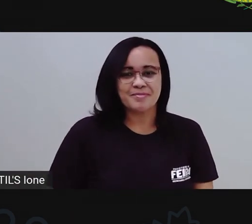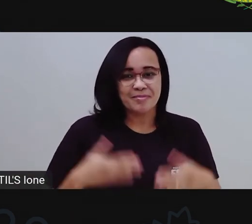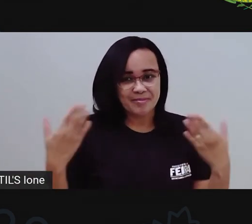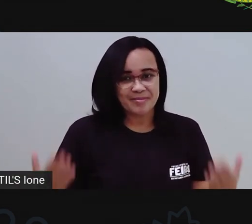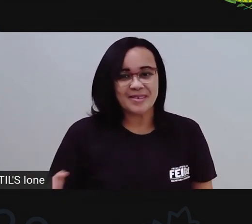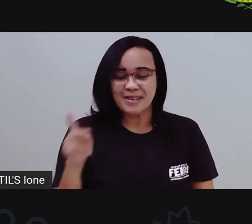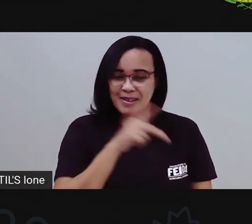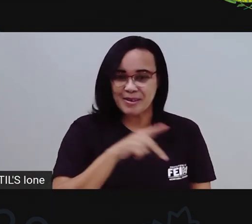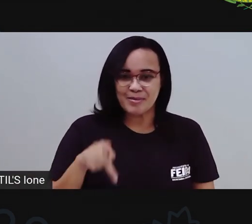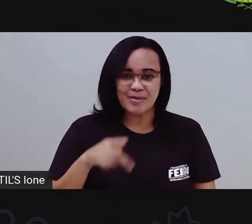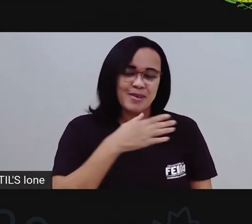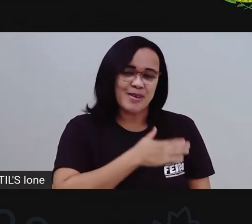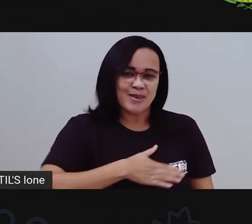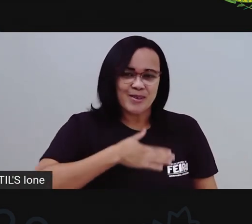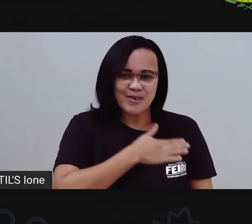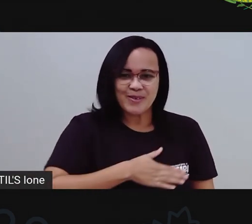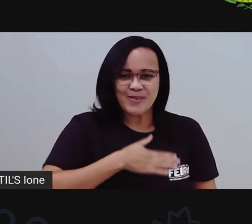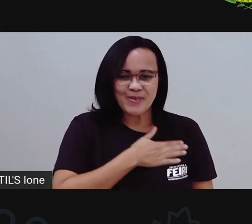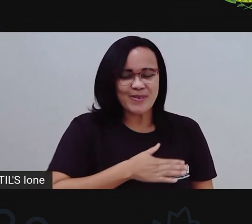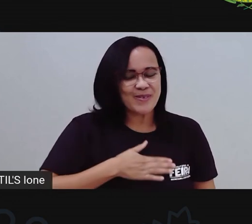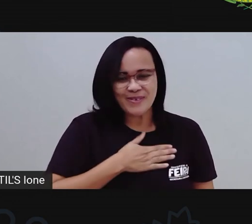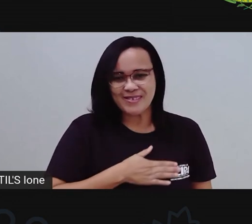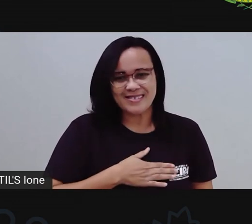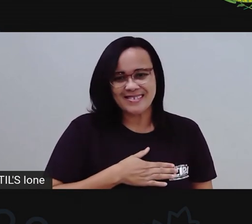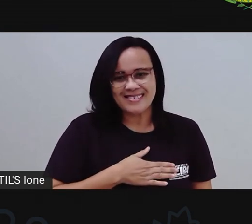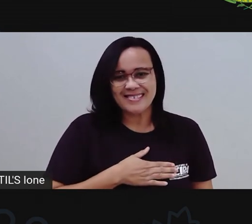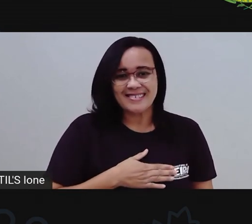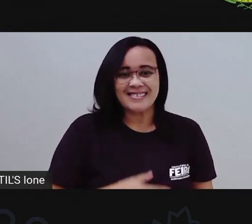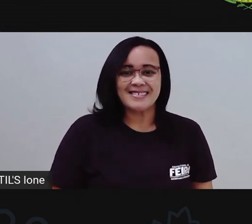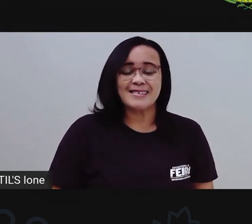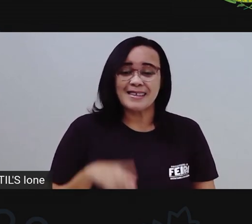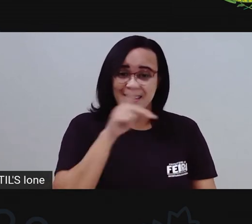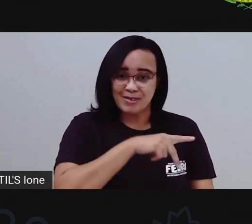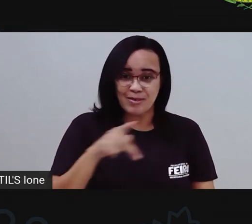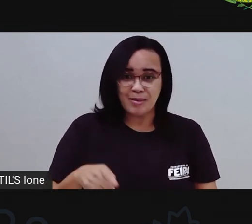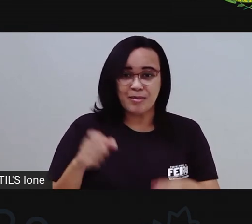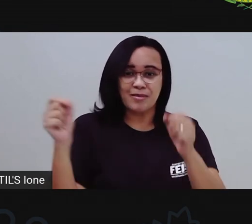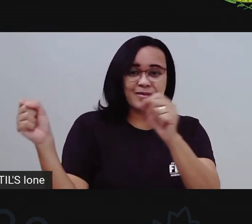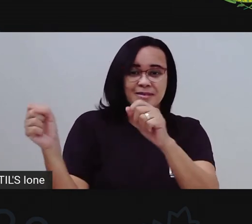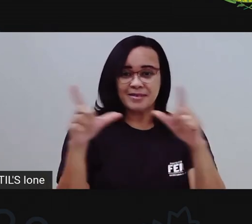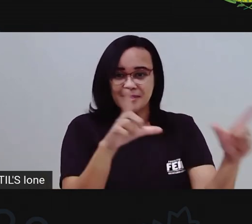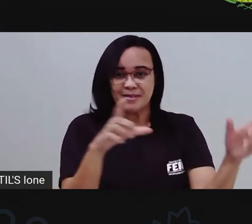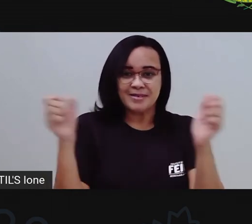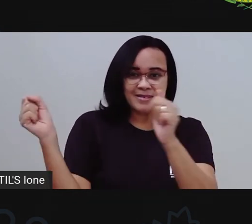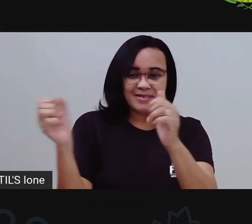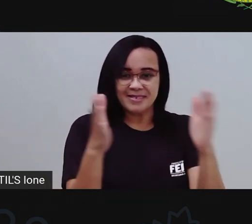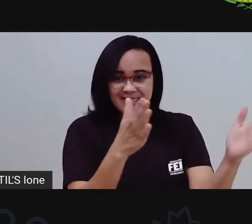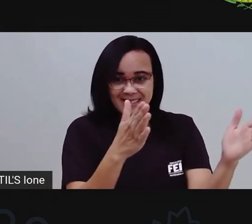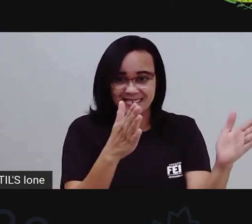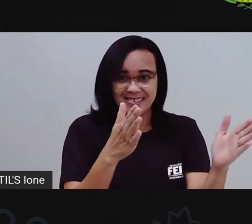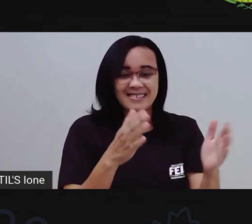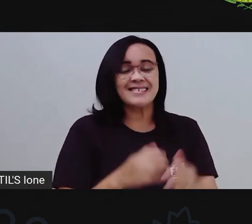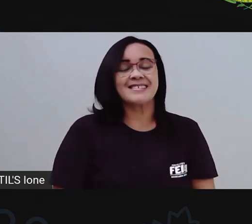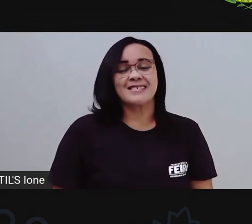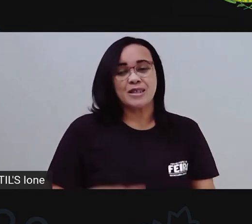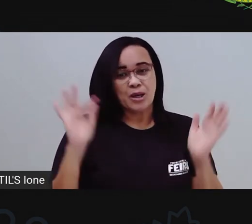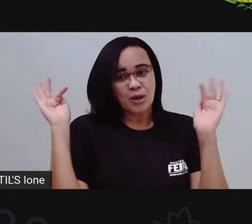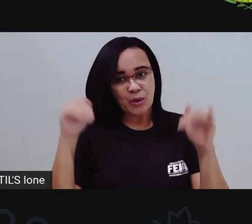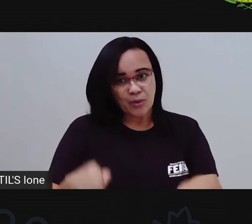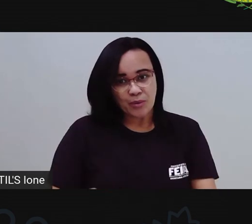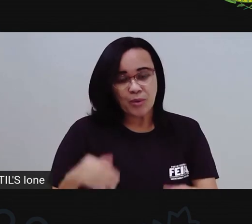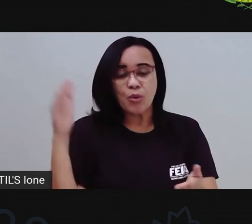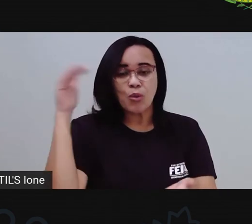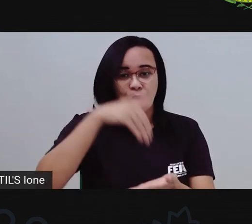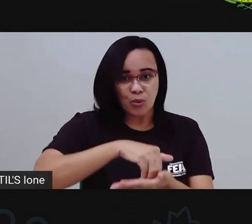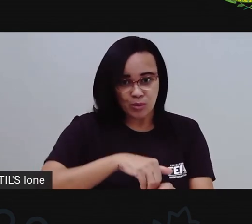sempre gosta de jogar aqui com vocês. É sempre um prazer imenso. A Pró vai compartilhar aqui nosso último slide, né? Pra gente